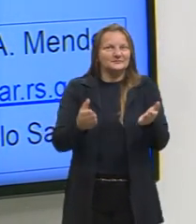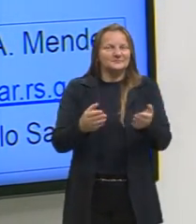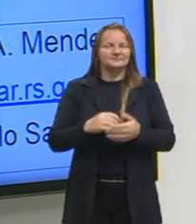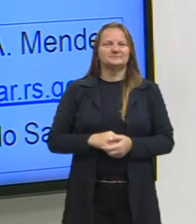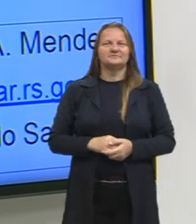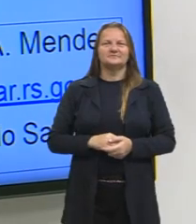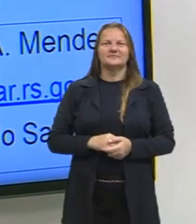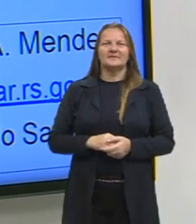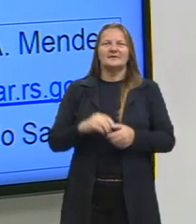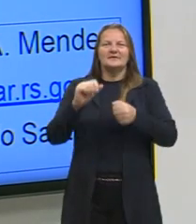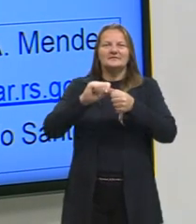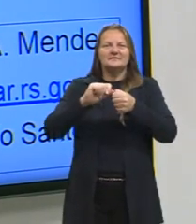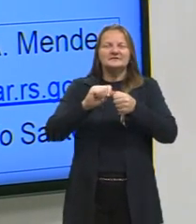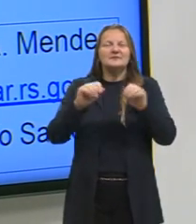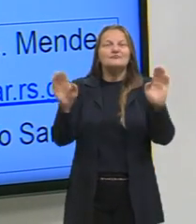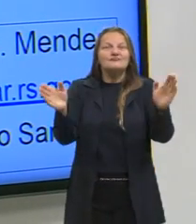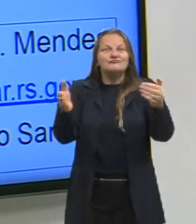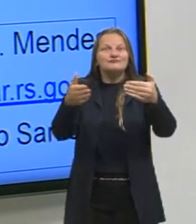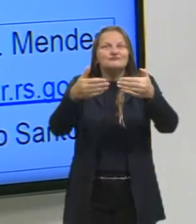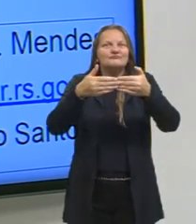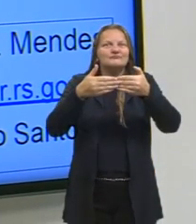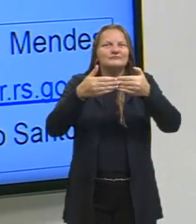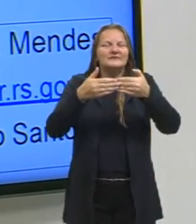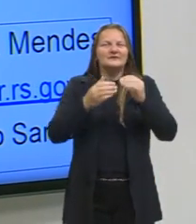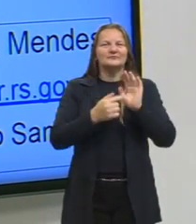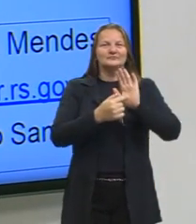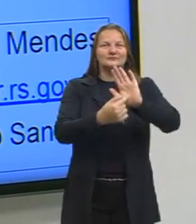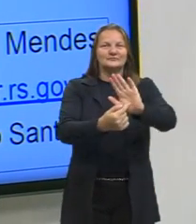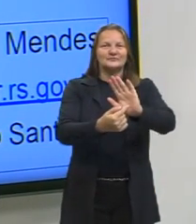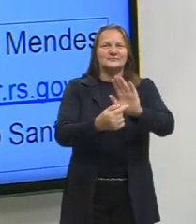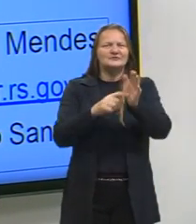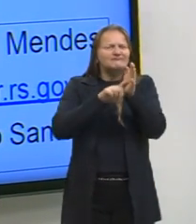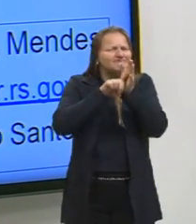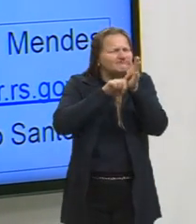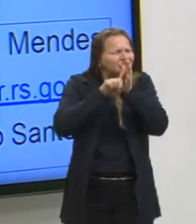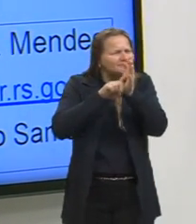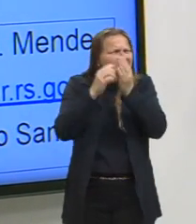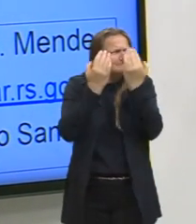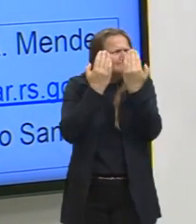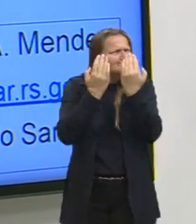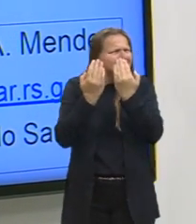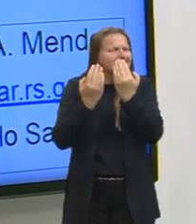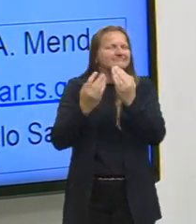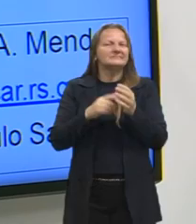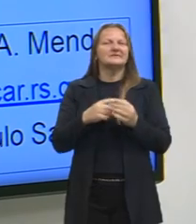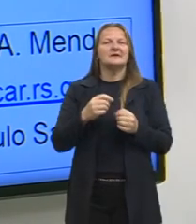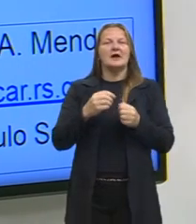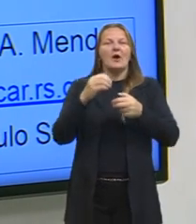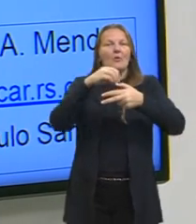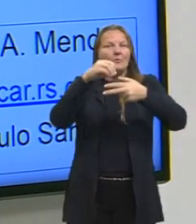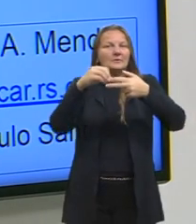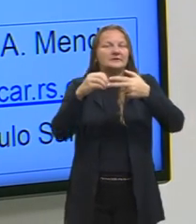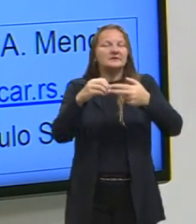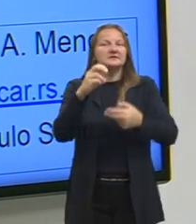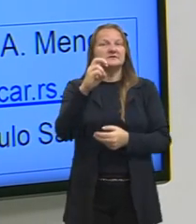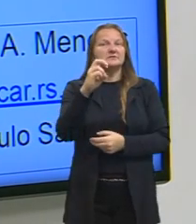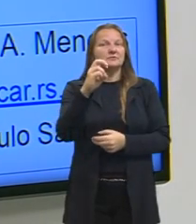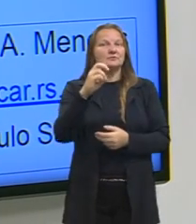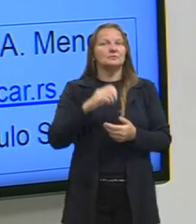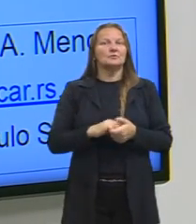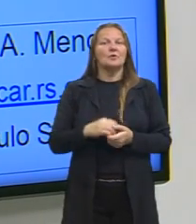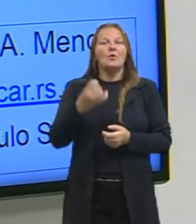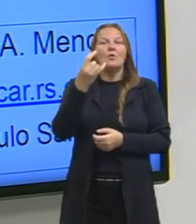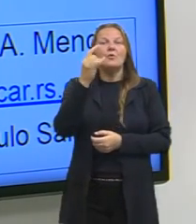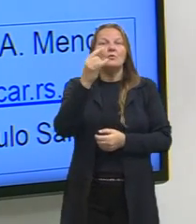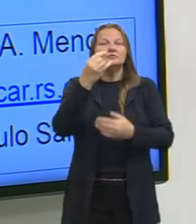fazermos um fechamento eu trouxe então a análise das questões, das cinco questões da